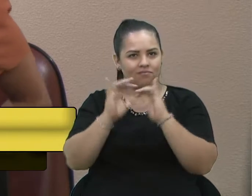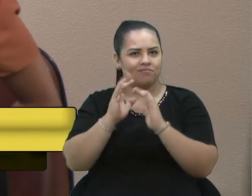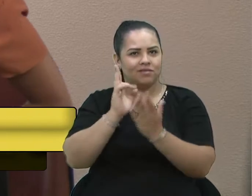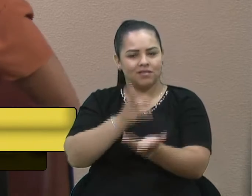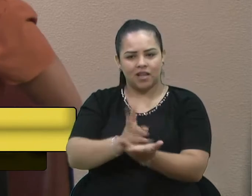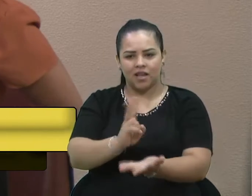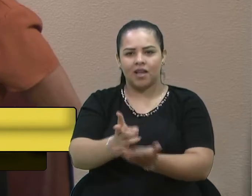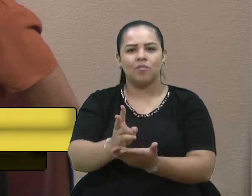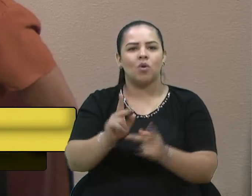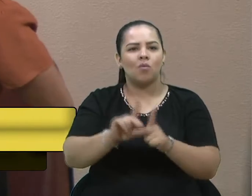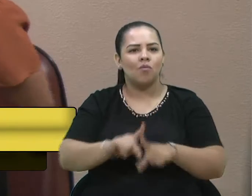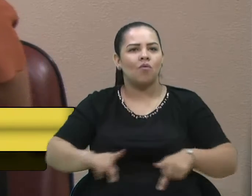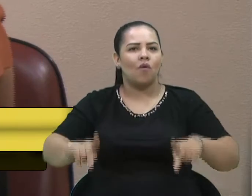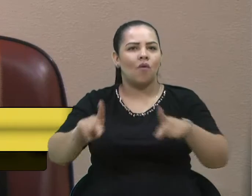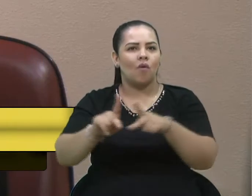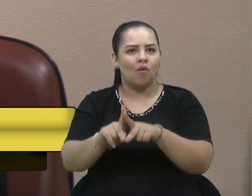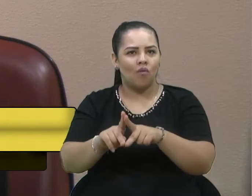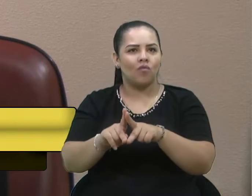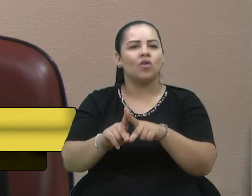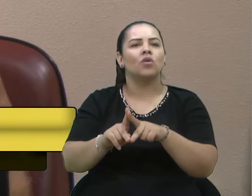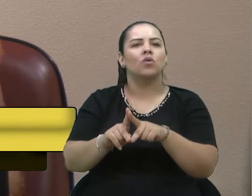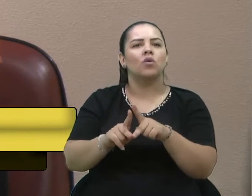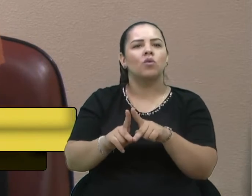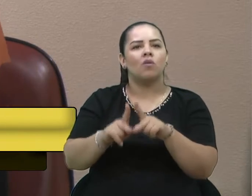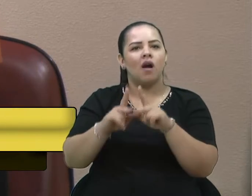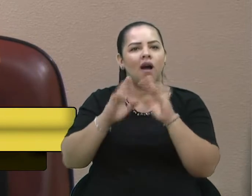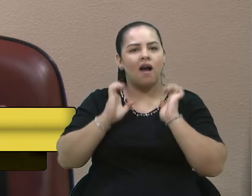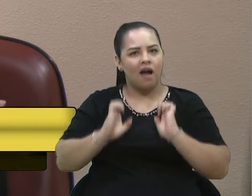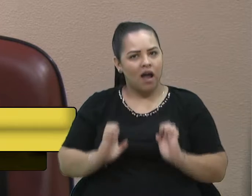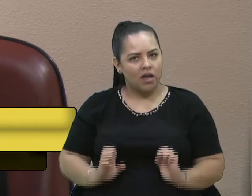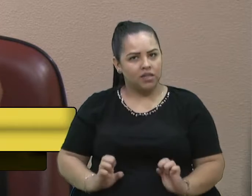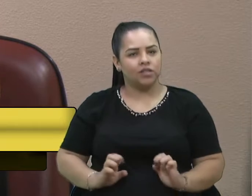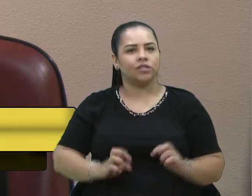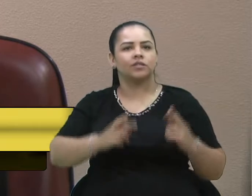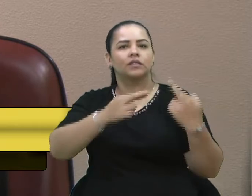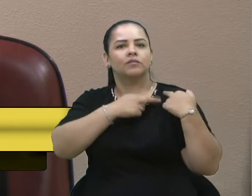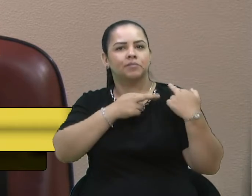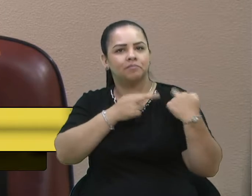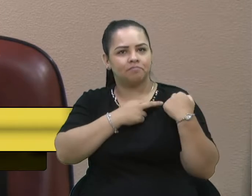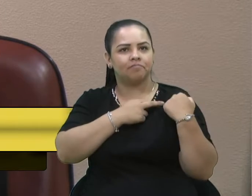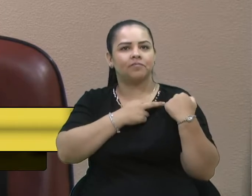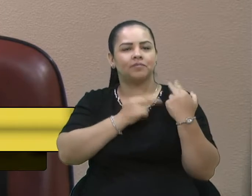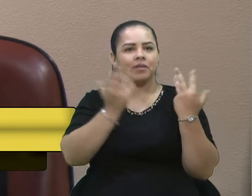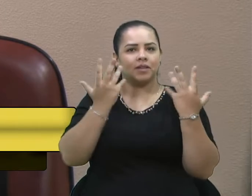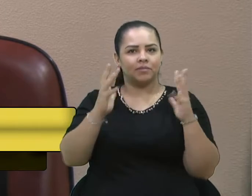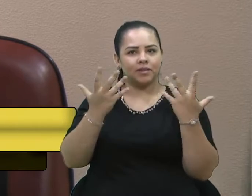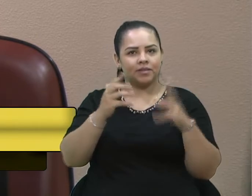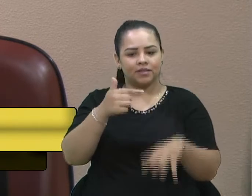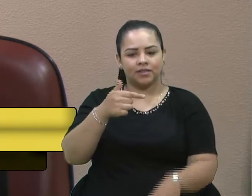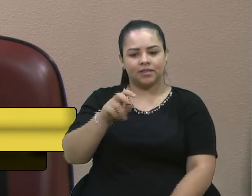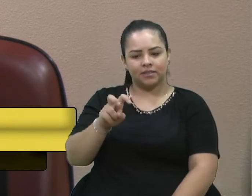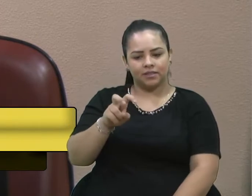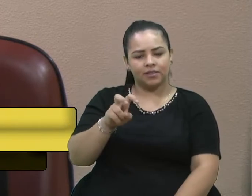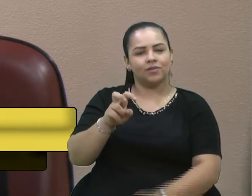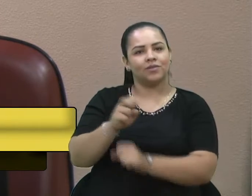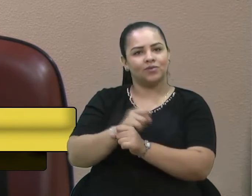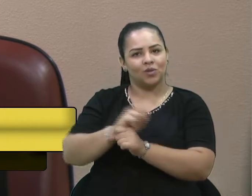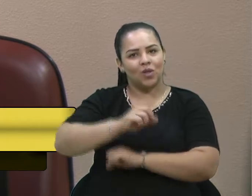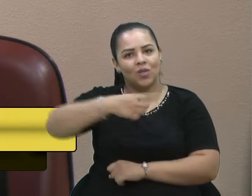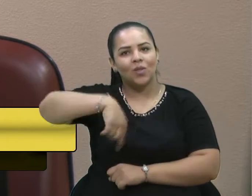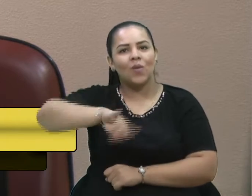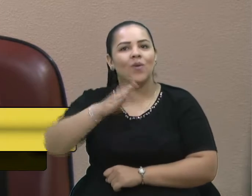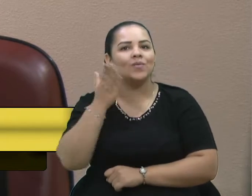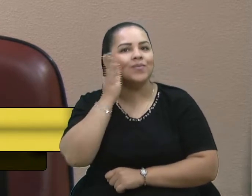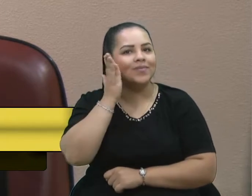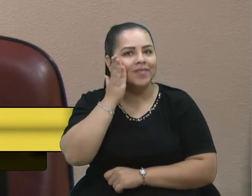comprometimento, com ética e com muita responsabilidade social, como sempre. Parabéns pelos 75 anos. A gente sabe, vereador, que esse ano,